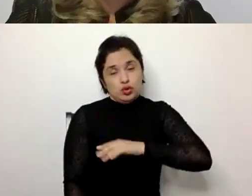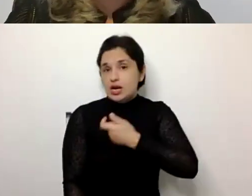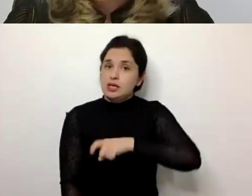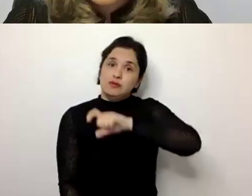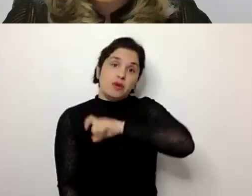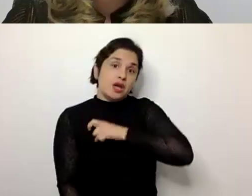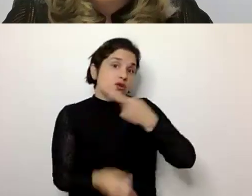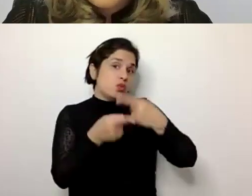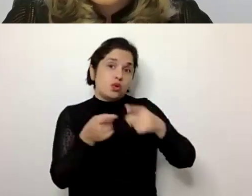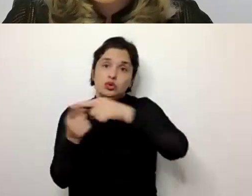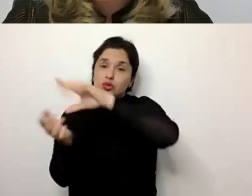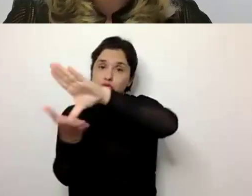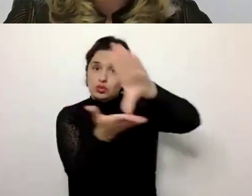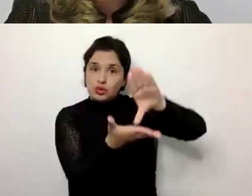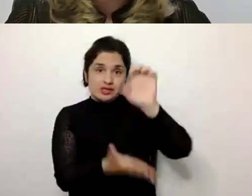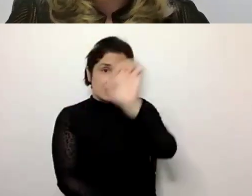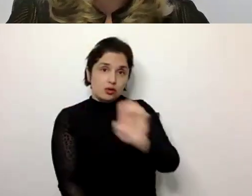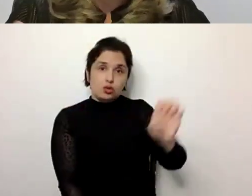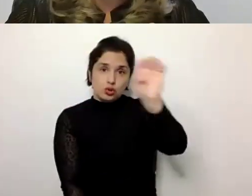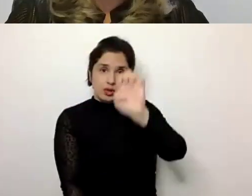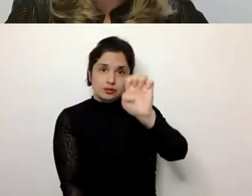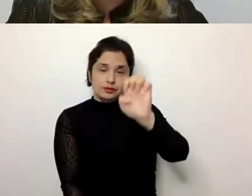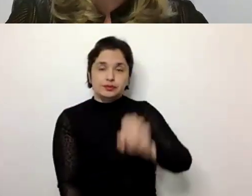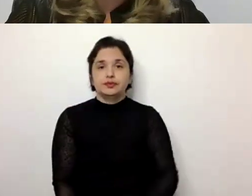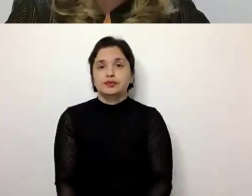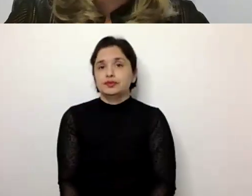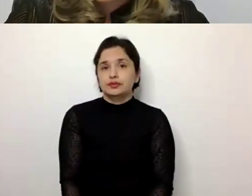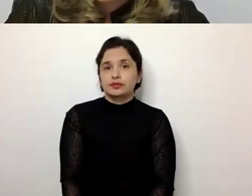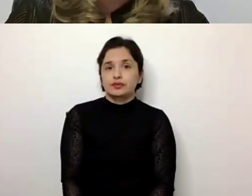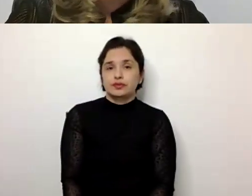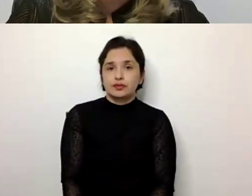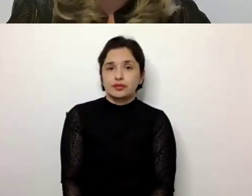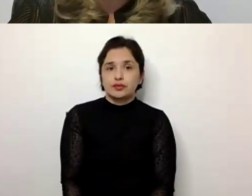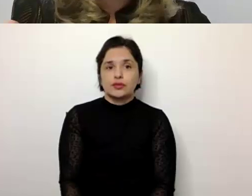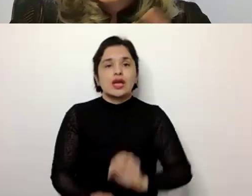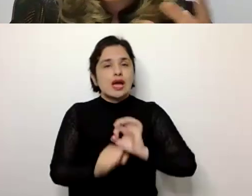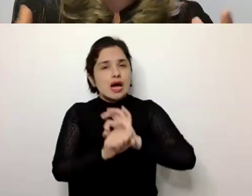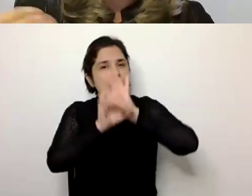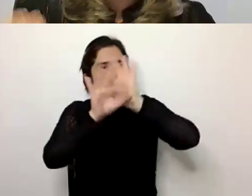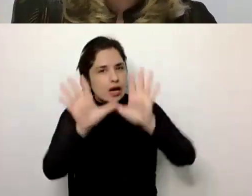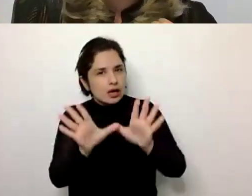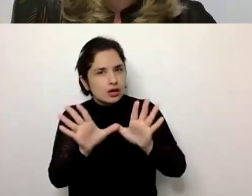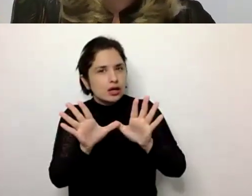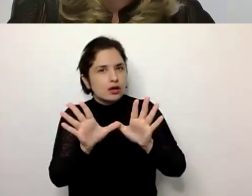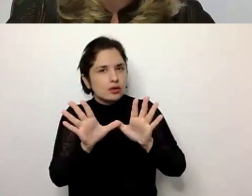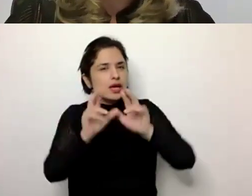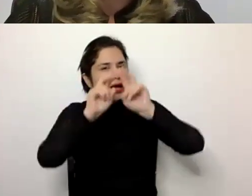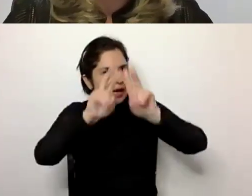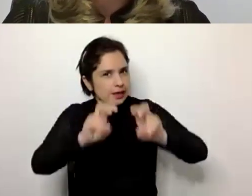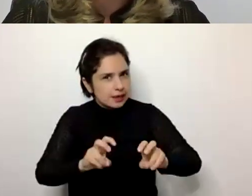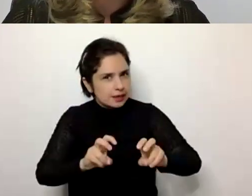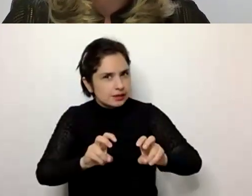outros países europeus. Então, nós precisamos, ao refletir, ao analisar, ao